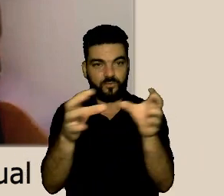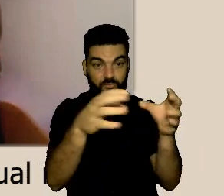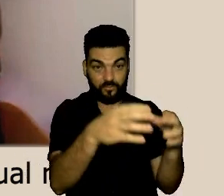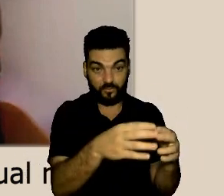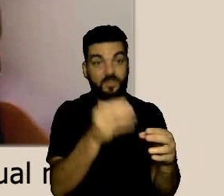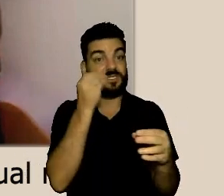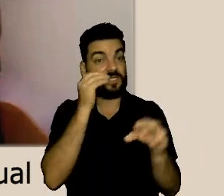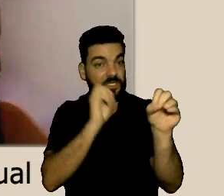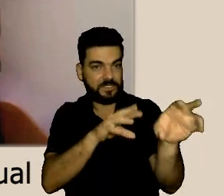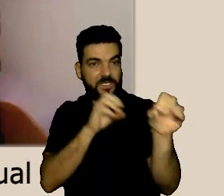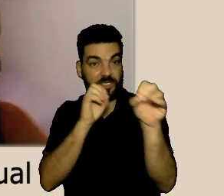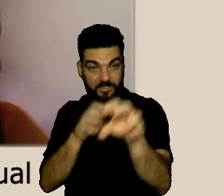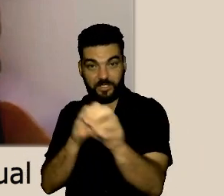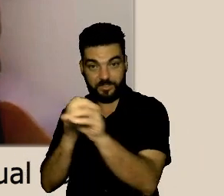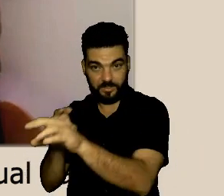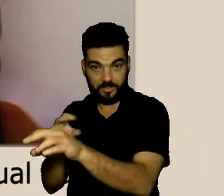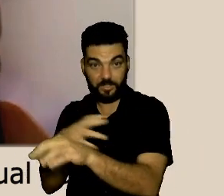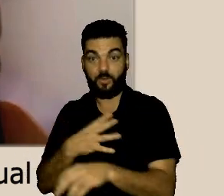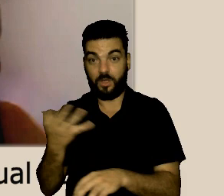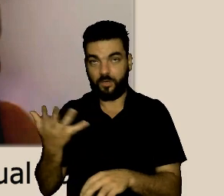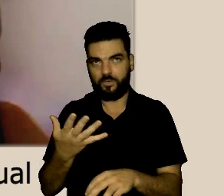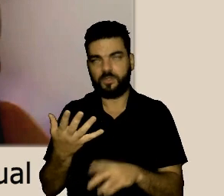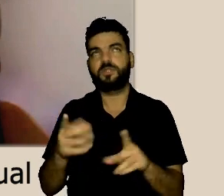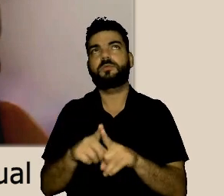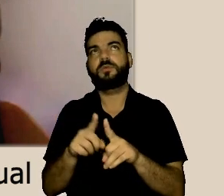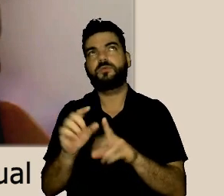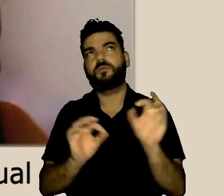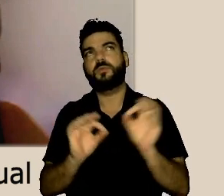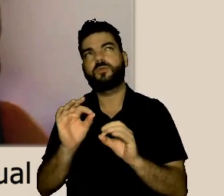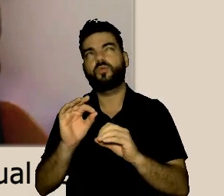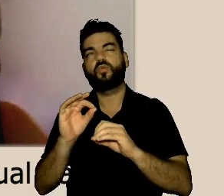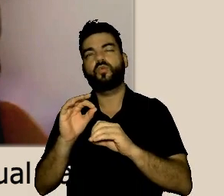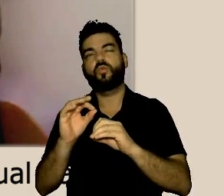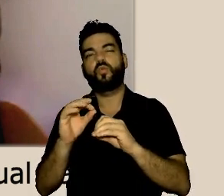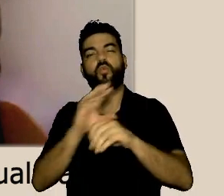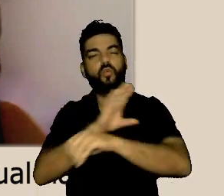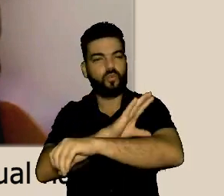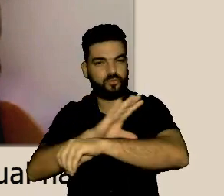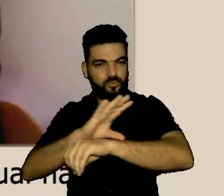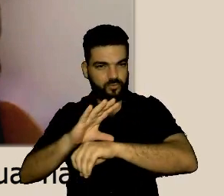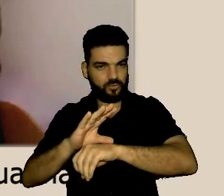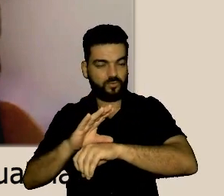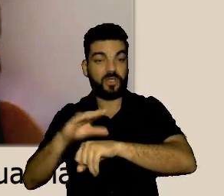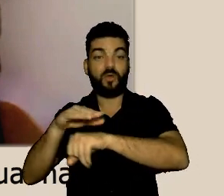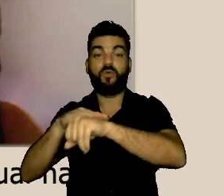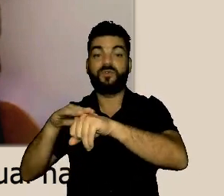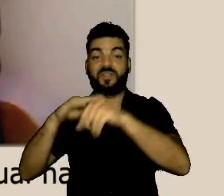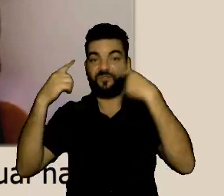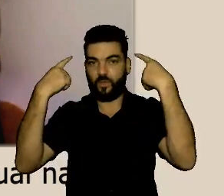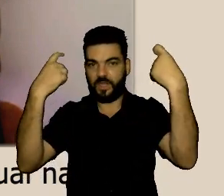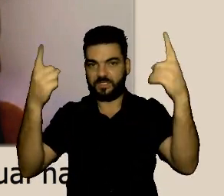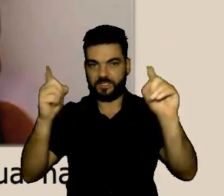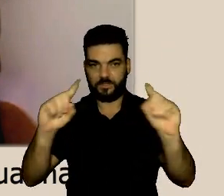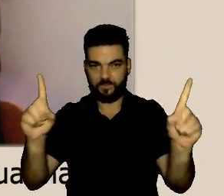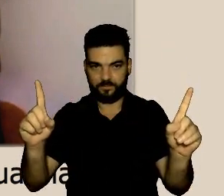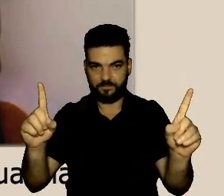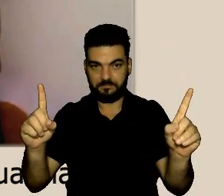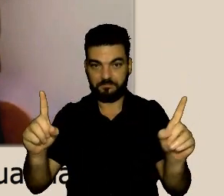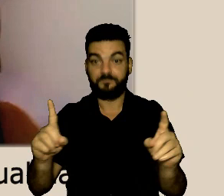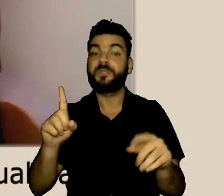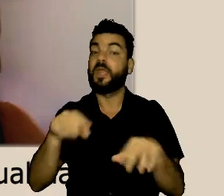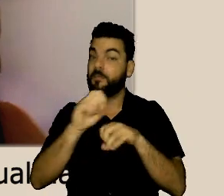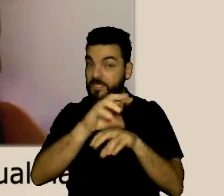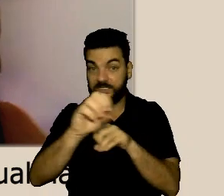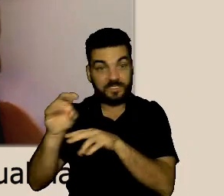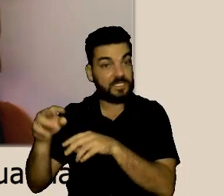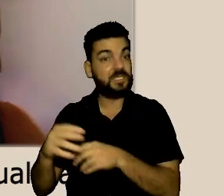a gente está trabalhando muito com grupos para entender e trabalhar com a mediação inclusive agora eu estou fazendo uma oficina